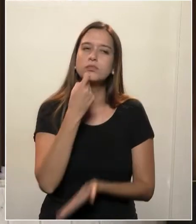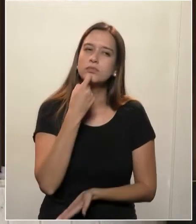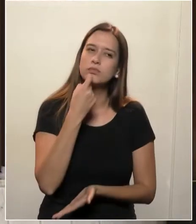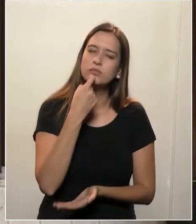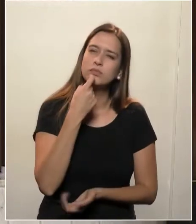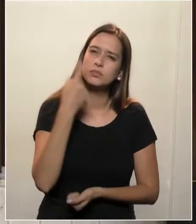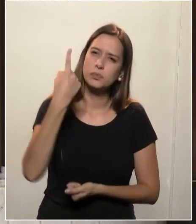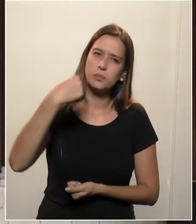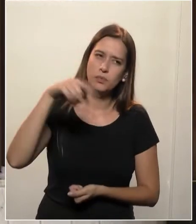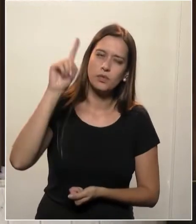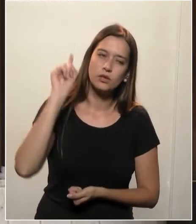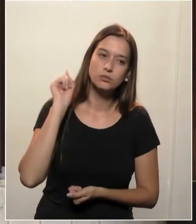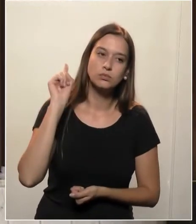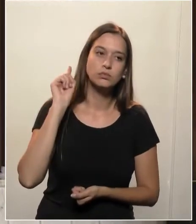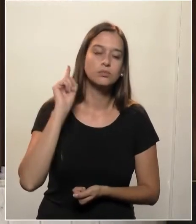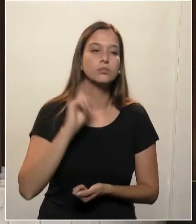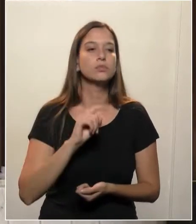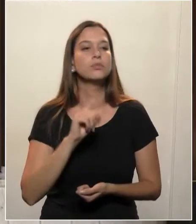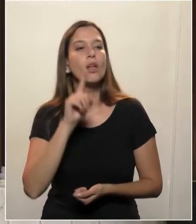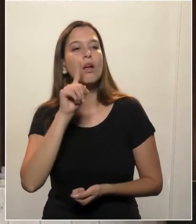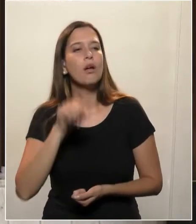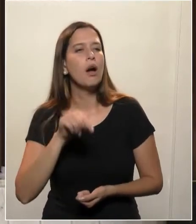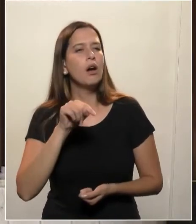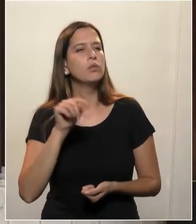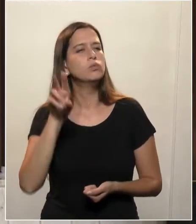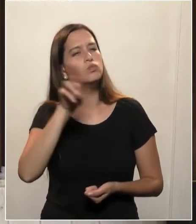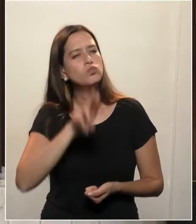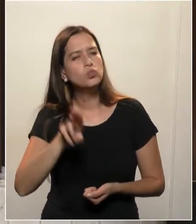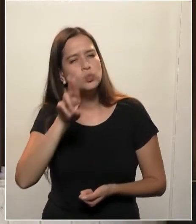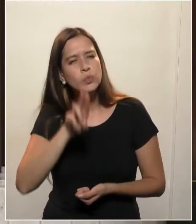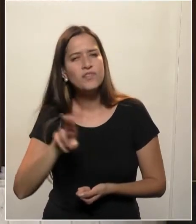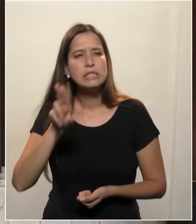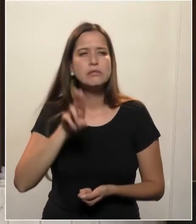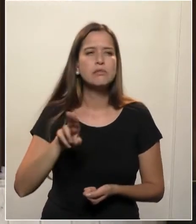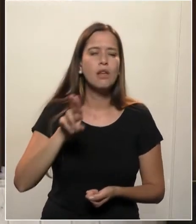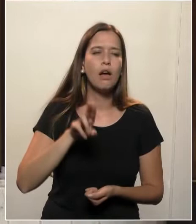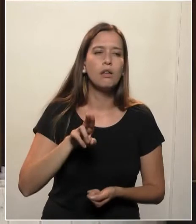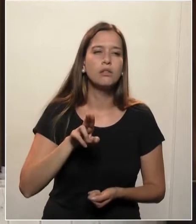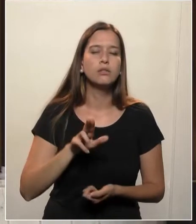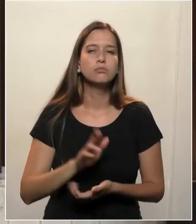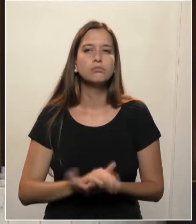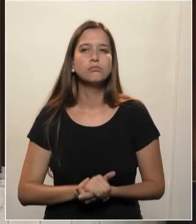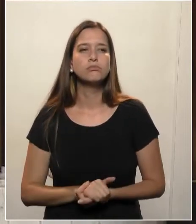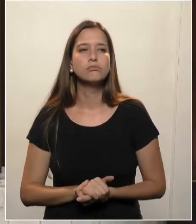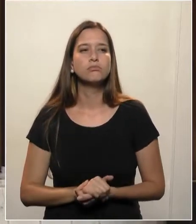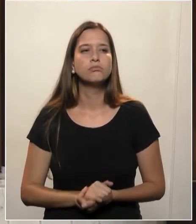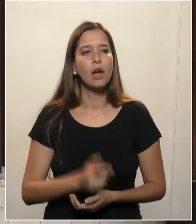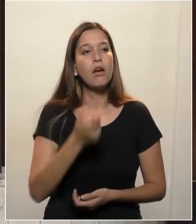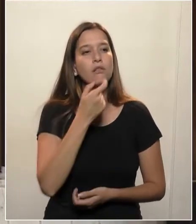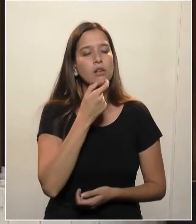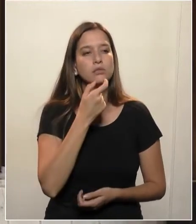de uma, lá de uma universidade da Inglaterra,